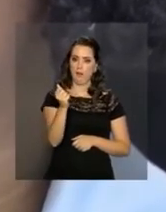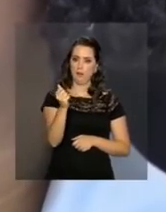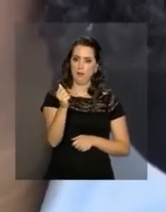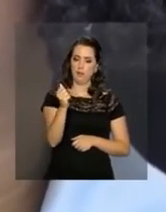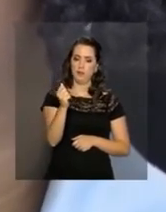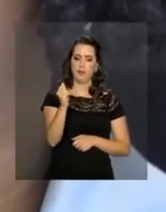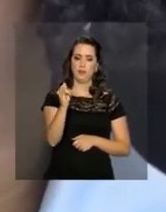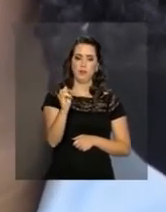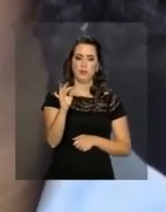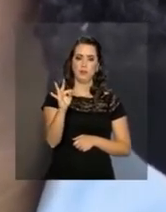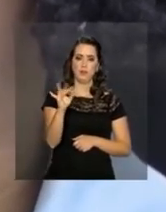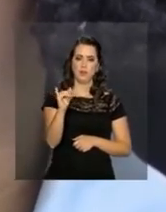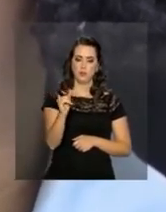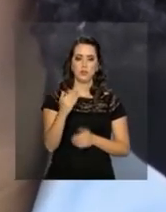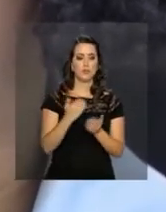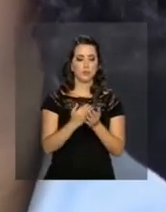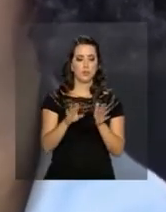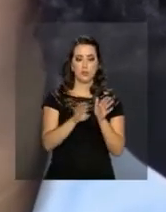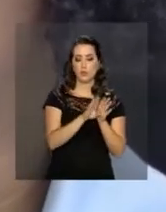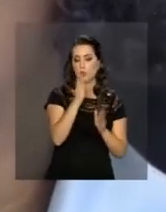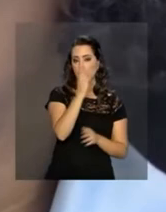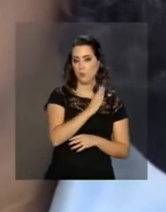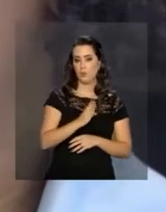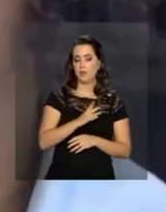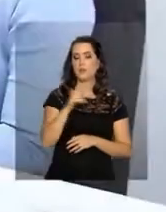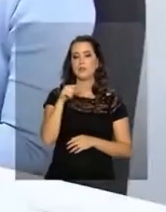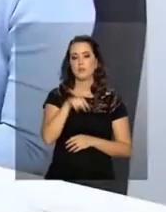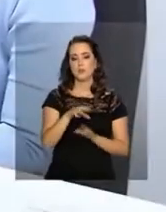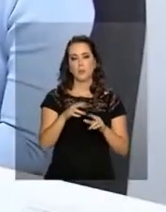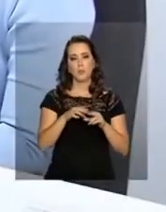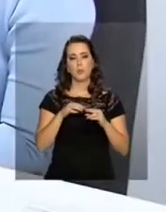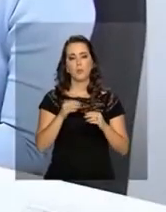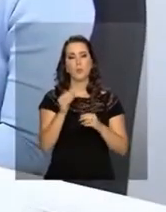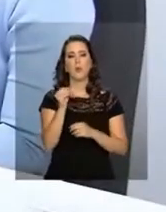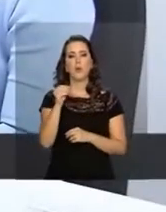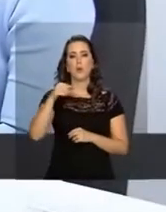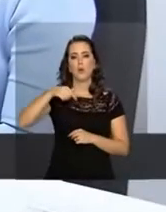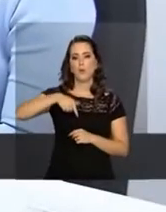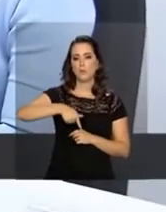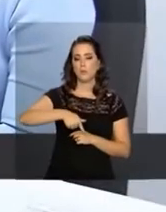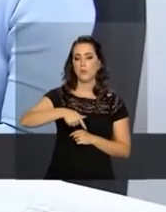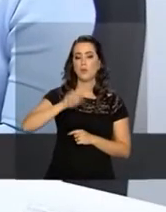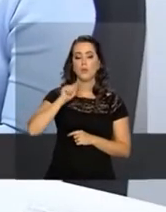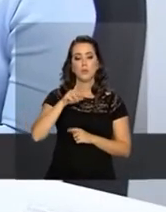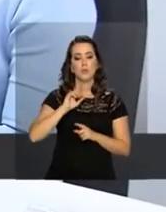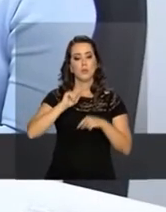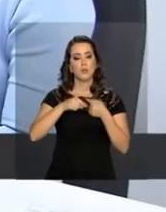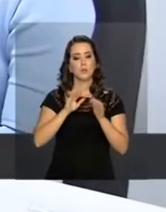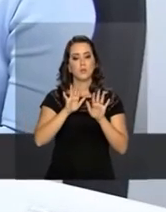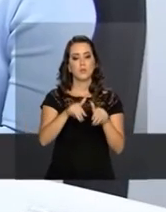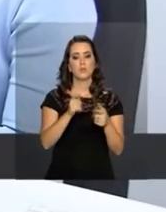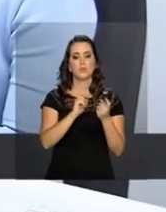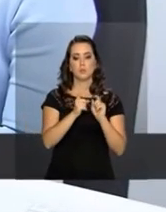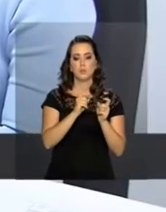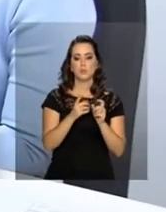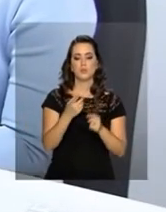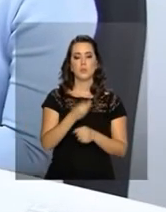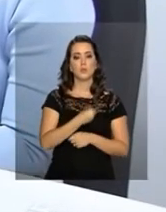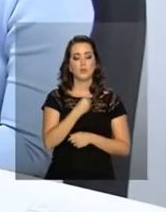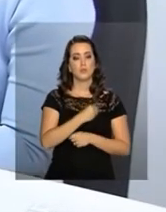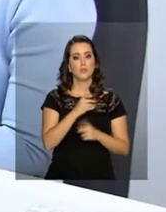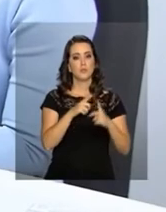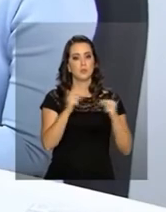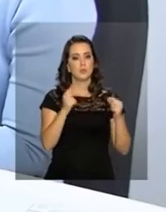através de uma ONG para fazer faculdade em Minas Gerais. Terminou o curso de administração e se mudou para Brasília,